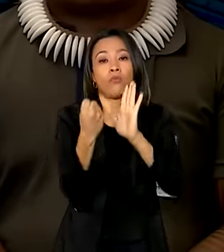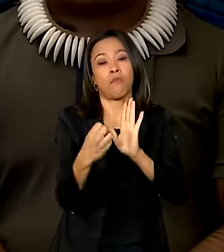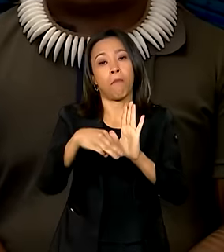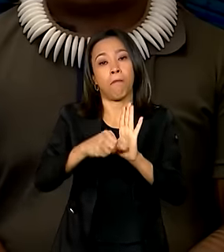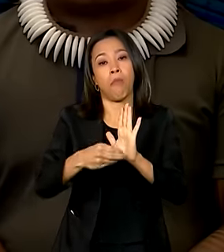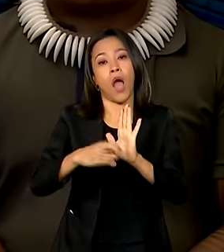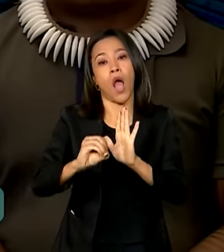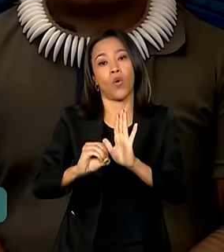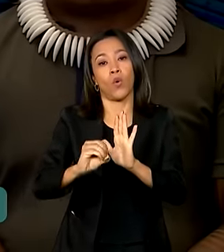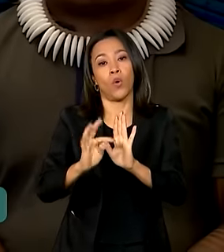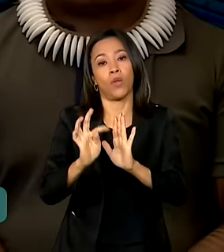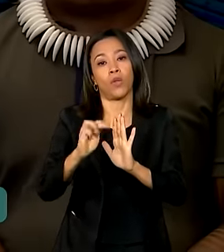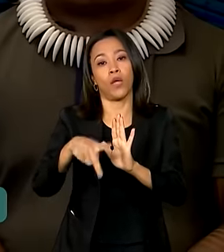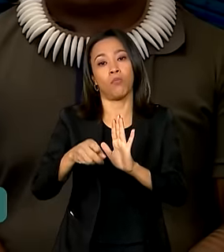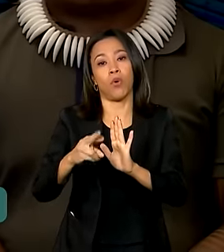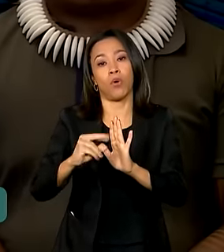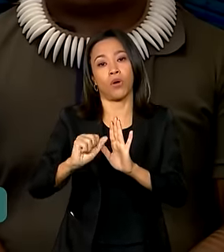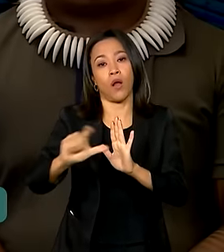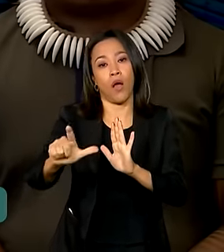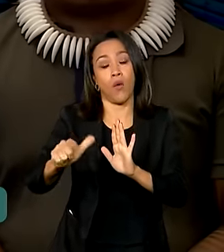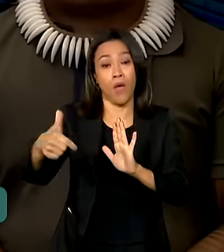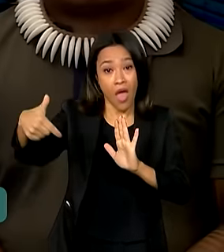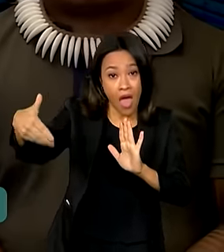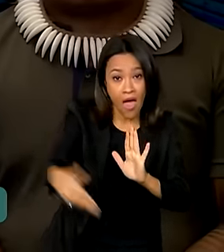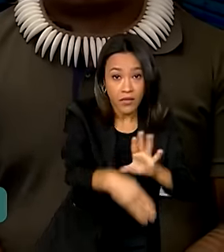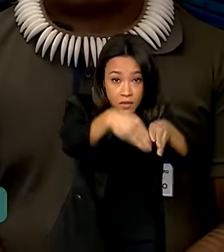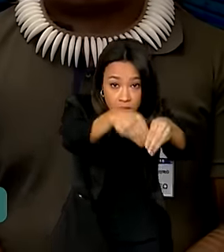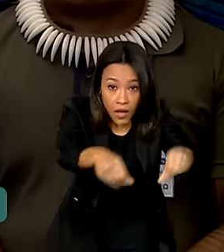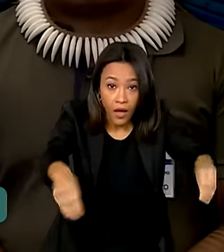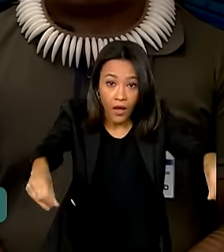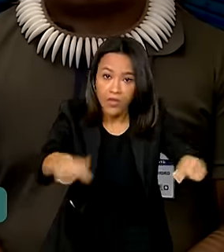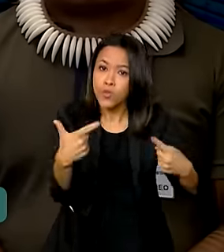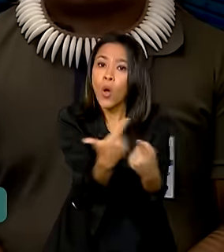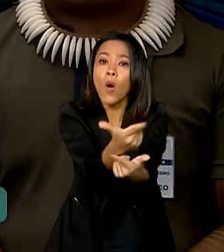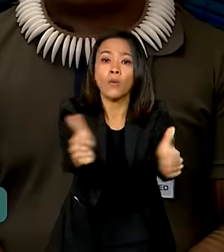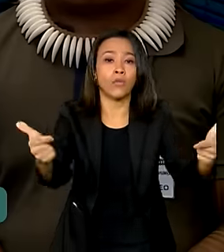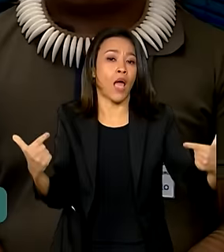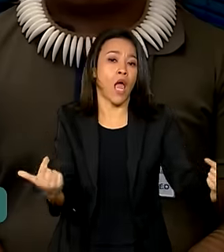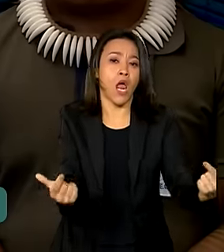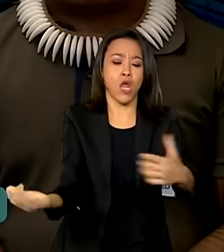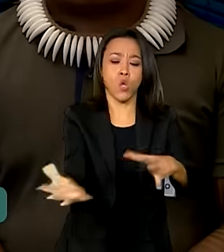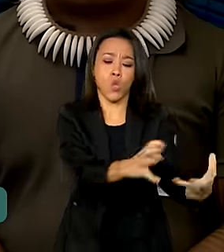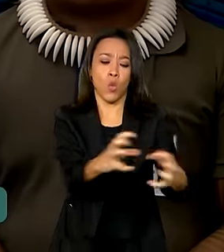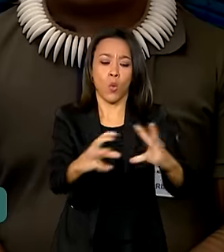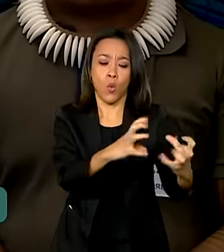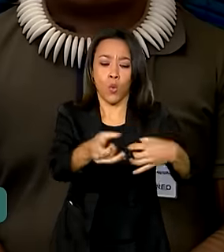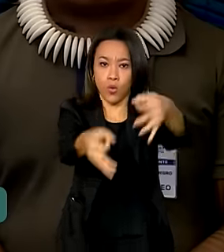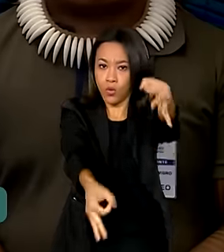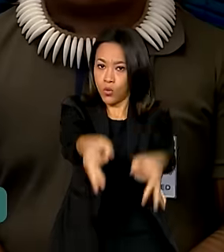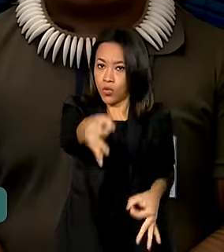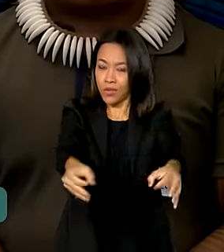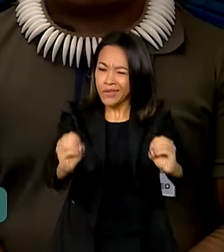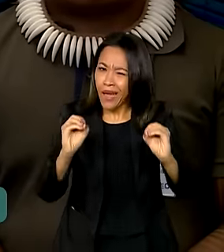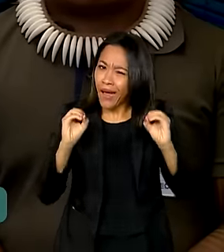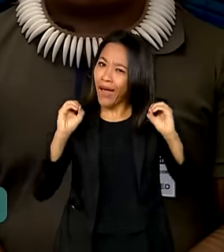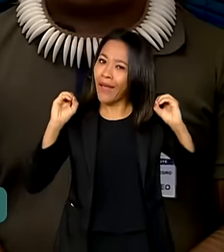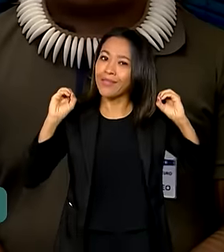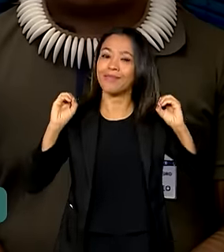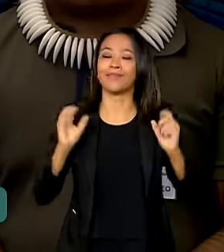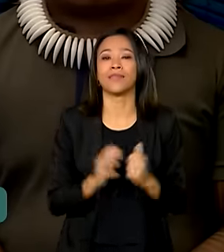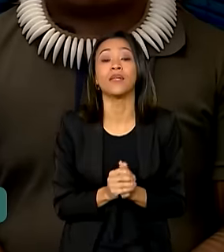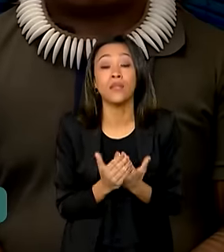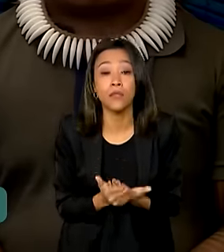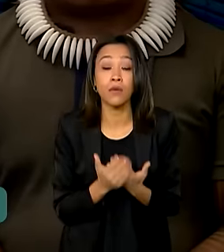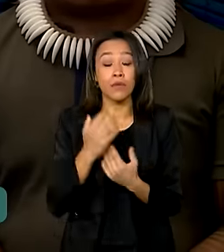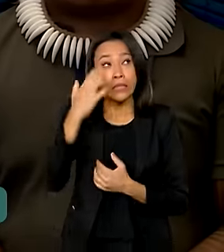terras que entendemos que estão isentas de qualquer controvérsia jurídica. Entendemos que tínhamos que dar